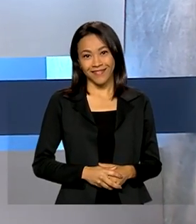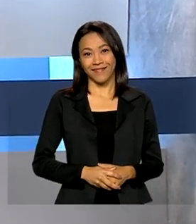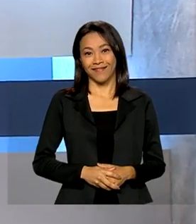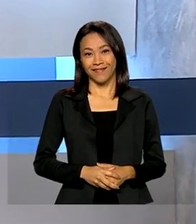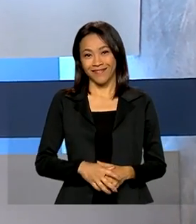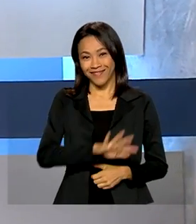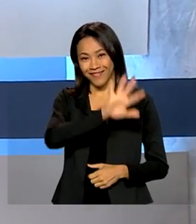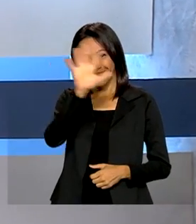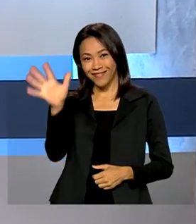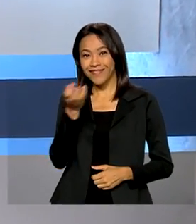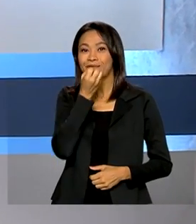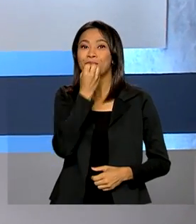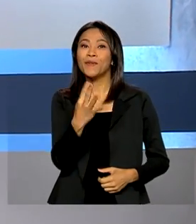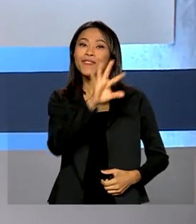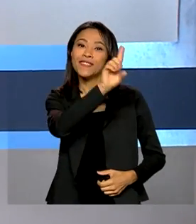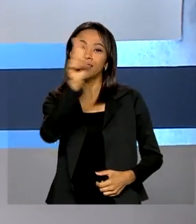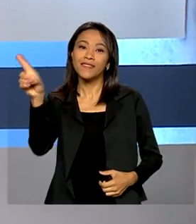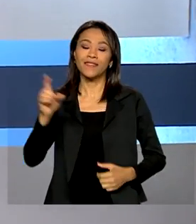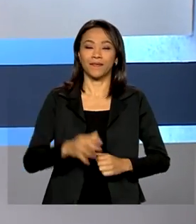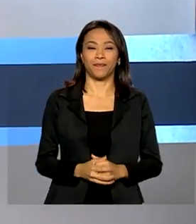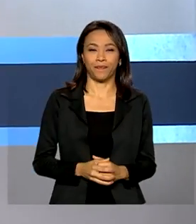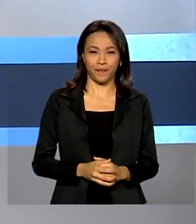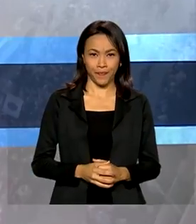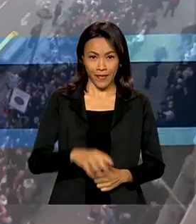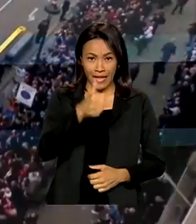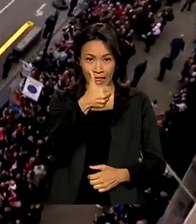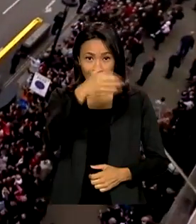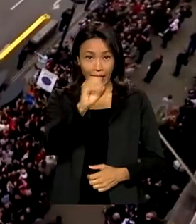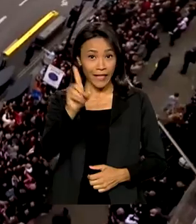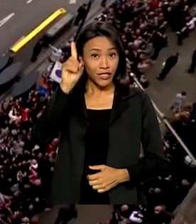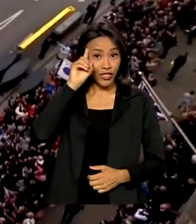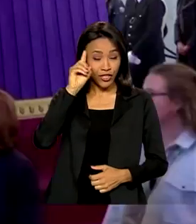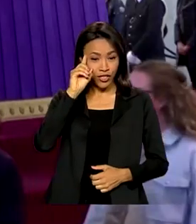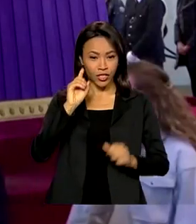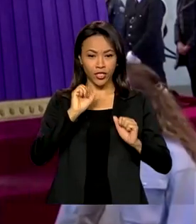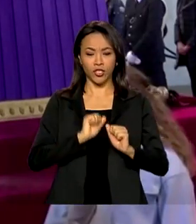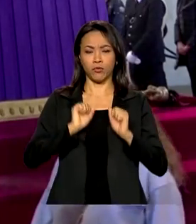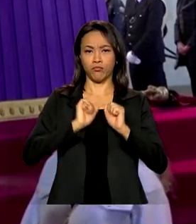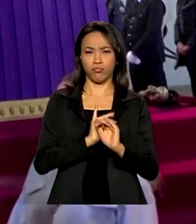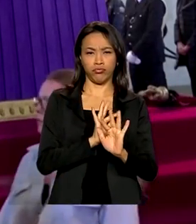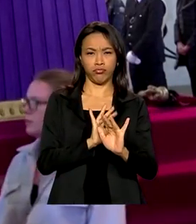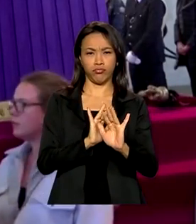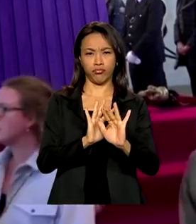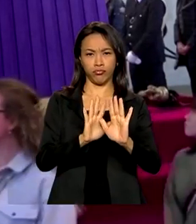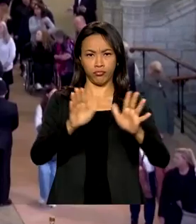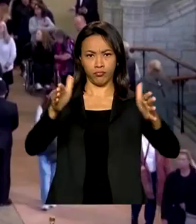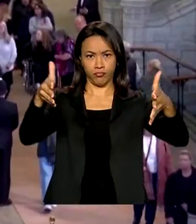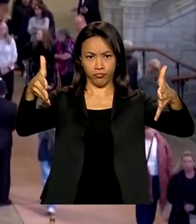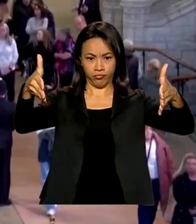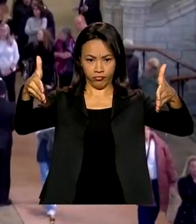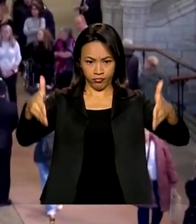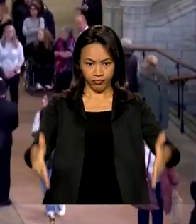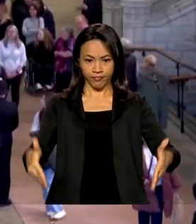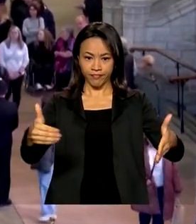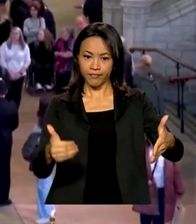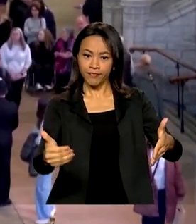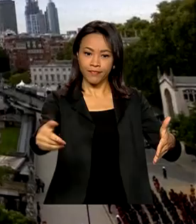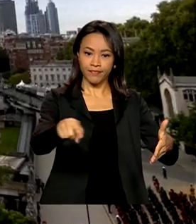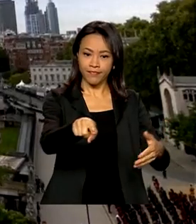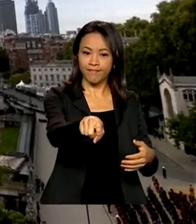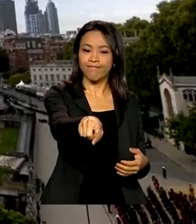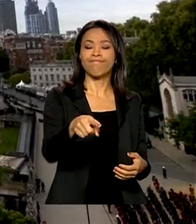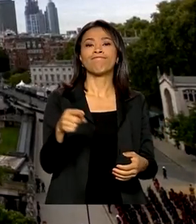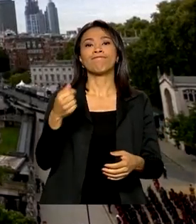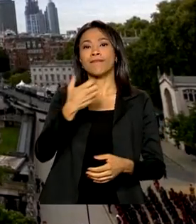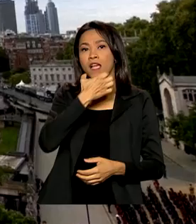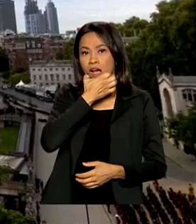Olá, bom dia! Após 10 dias de cortejo, tem início o funeral da Reine Elizabeth II em Londres.